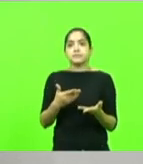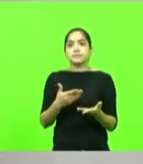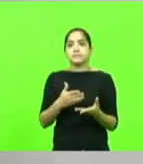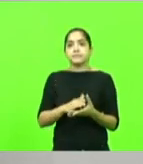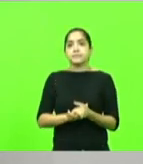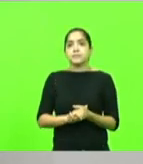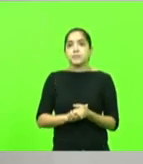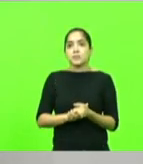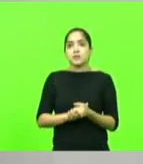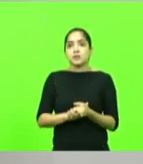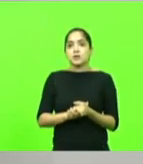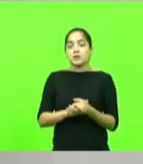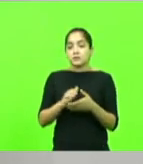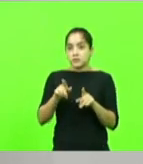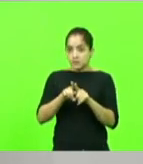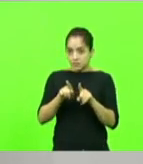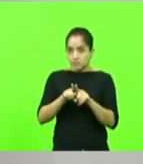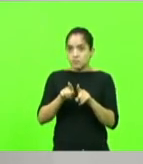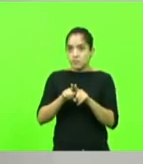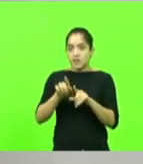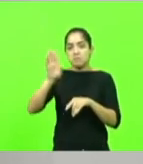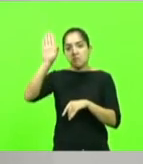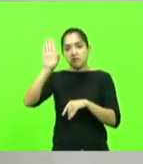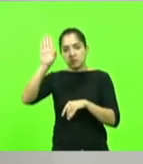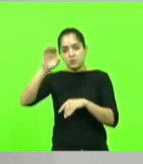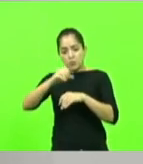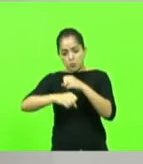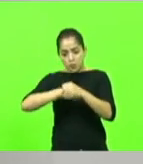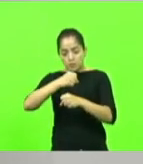Até para os outros, também serão pré-candidatos ano que vem.